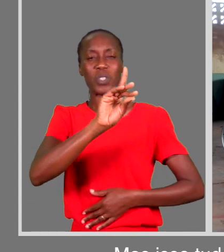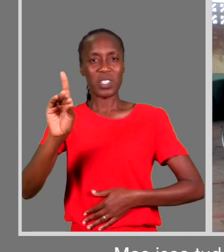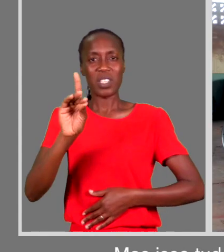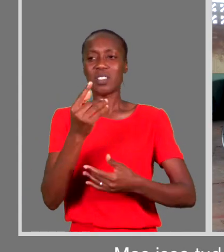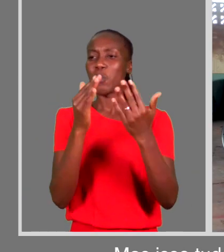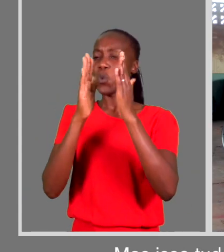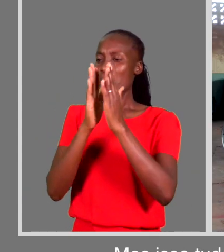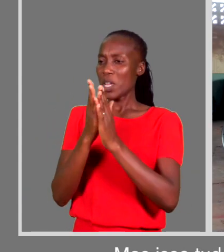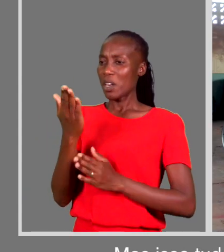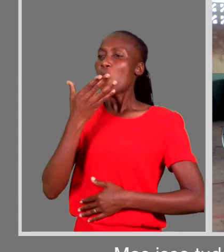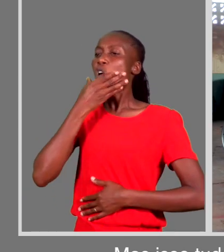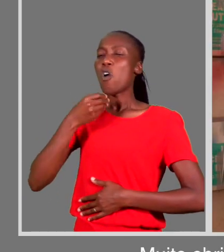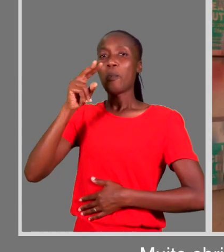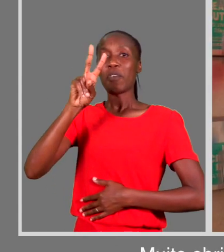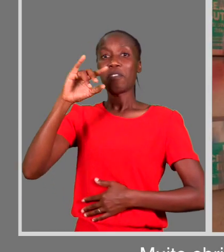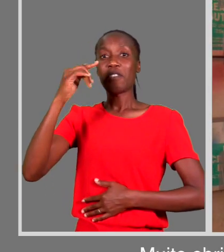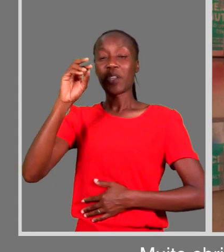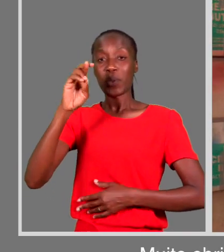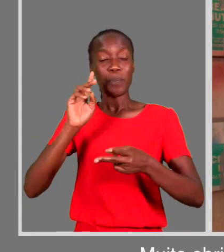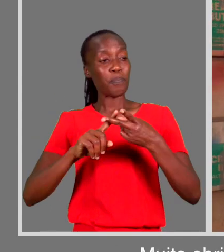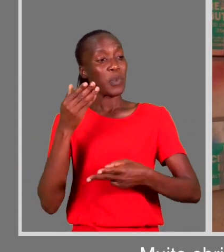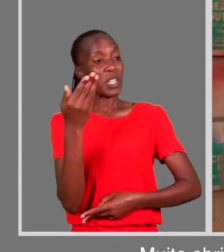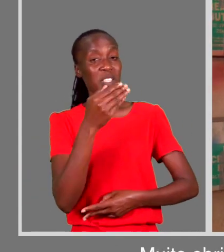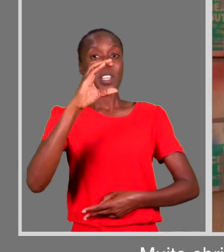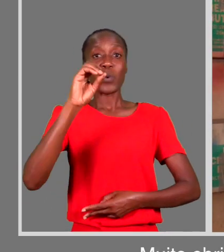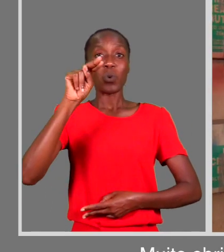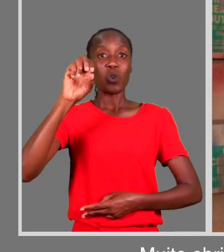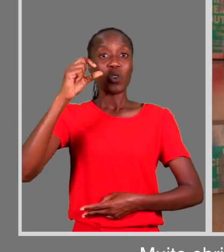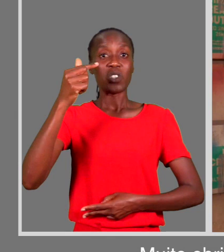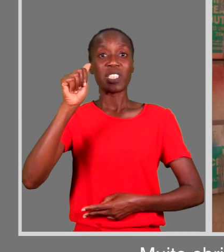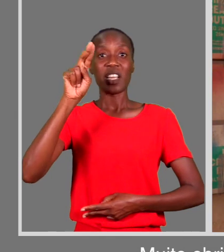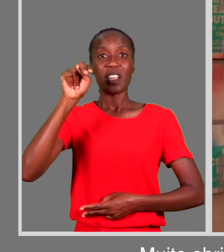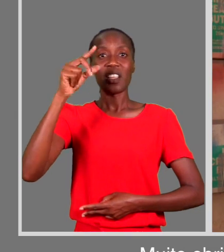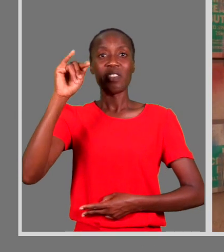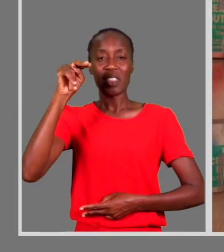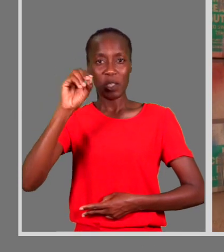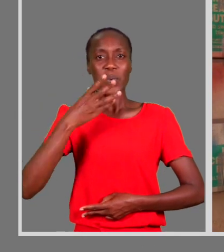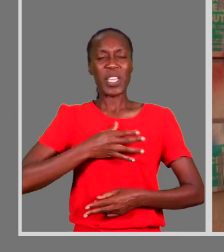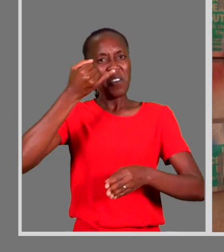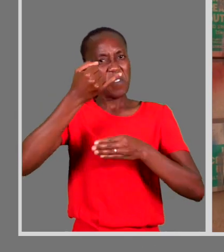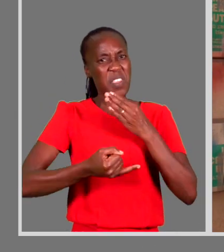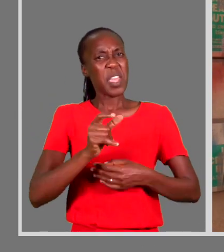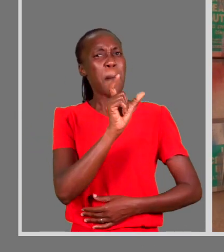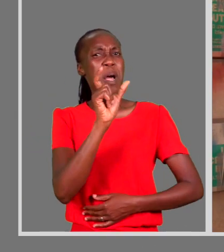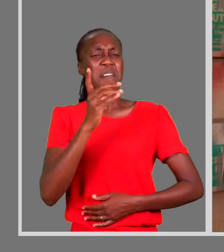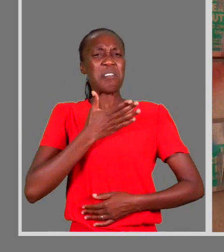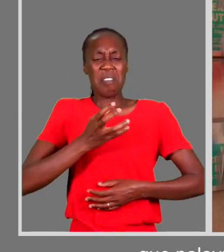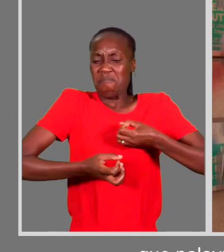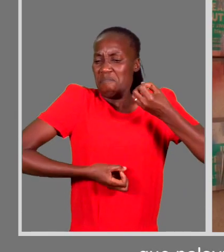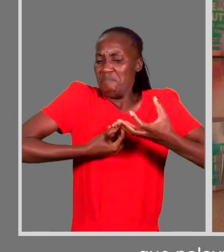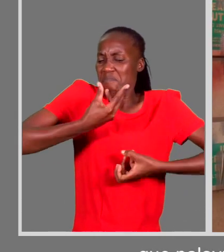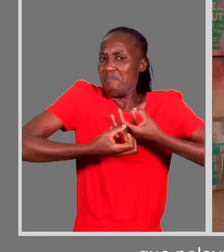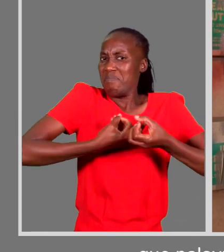as pessoas com necessidades. Muito obrigado, Vitor. Para si, Constantino, mesmo para finalizar,